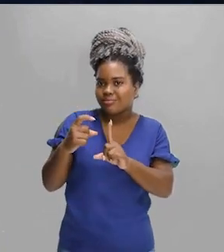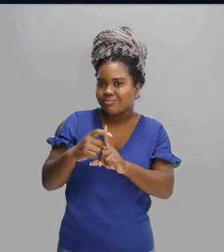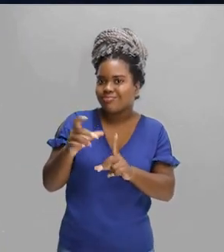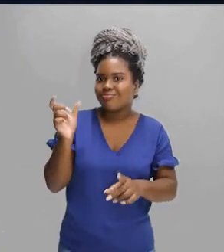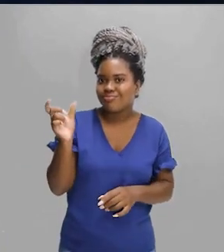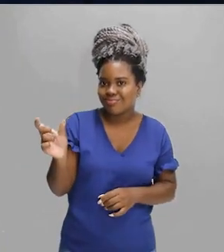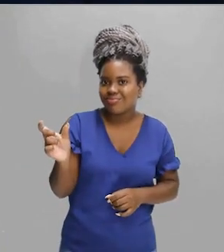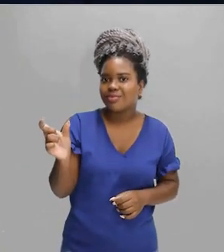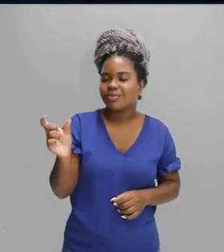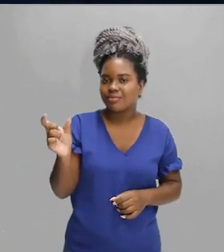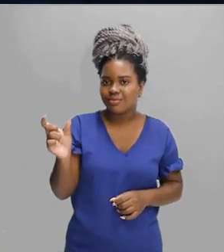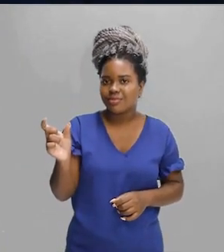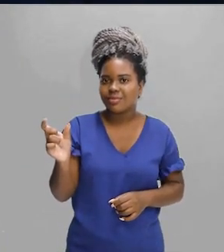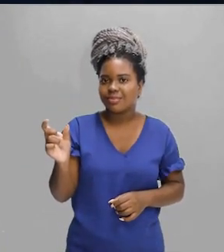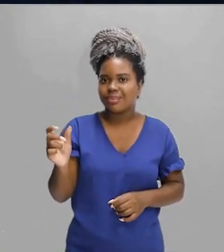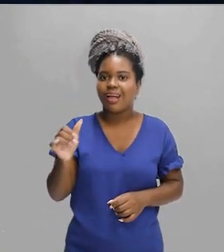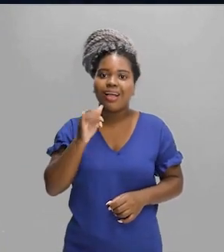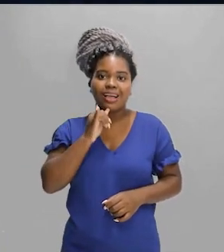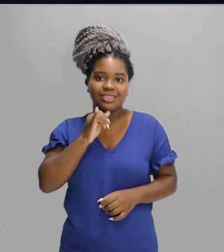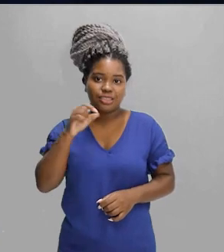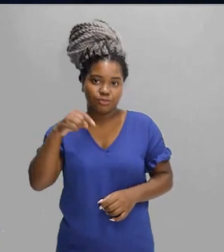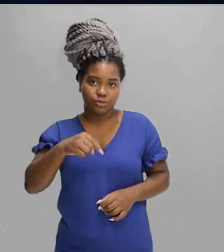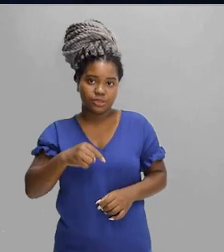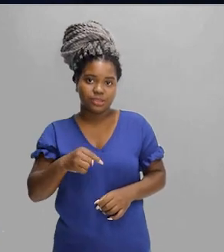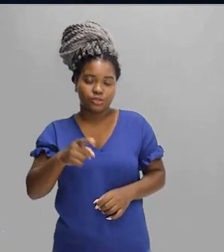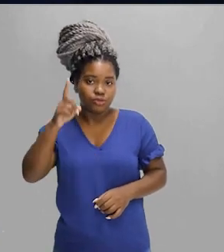digamos assim,